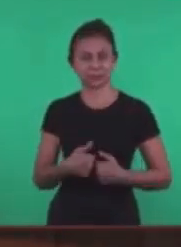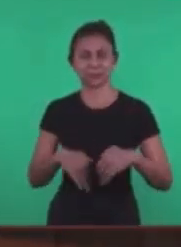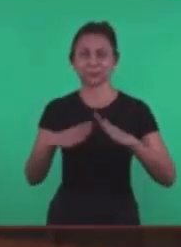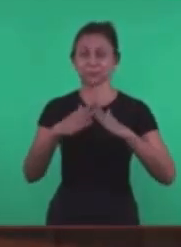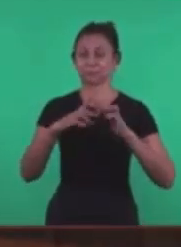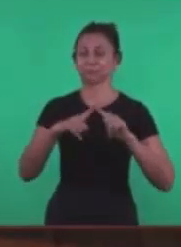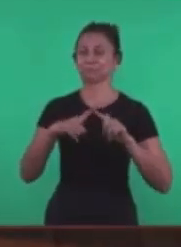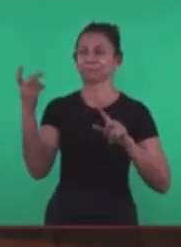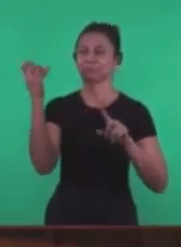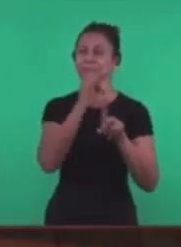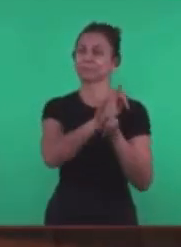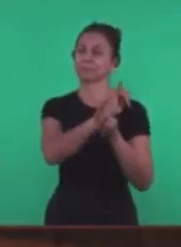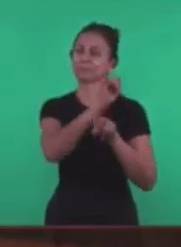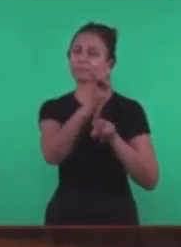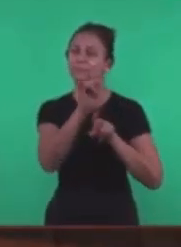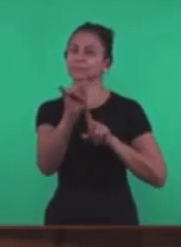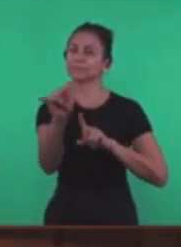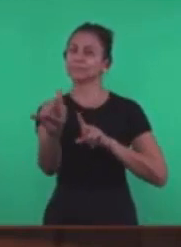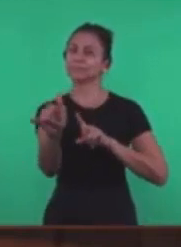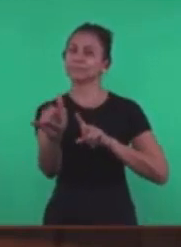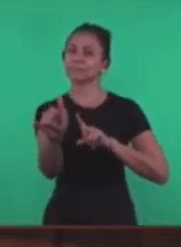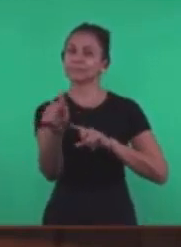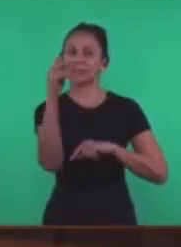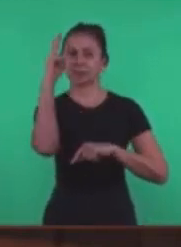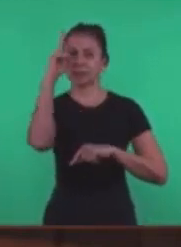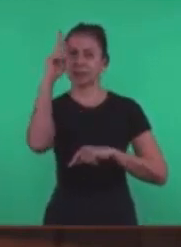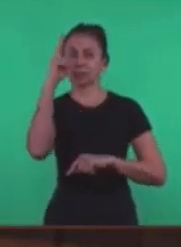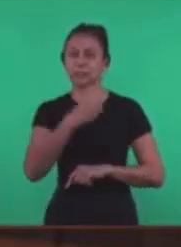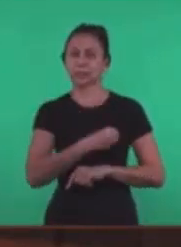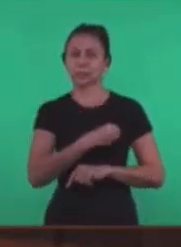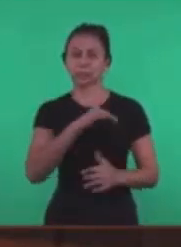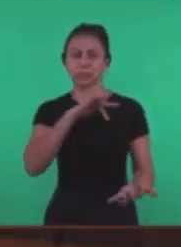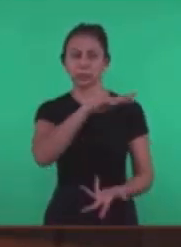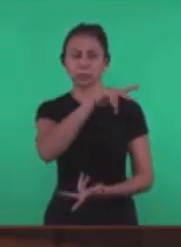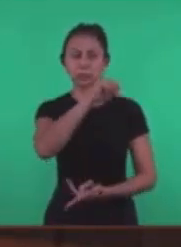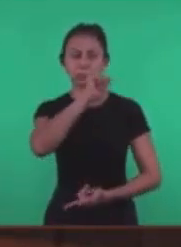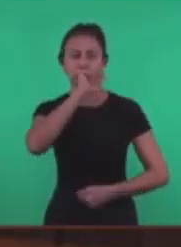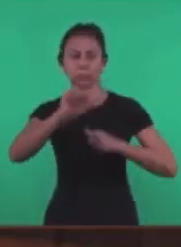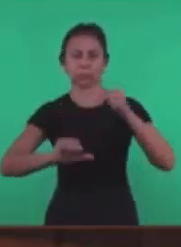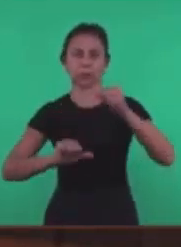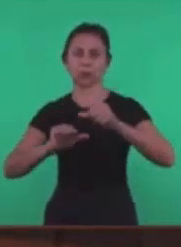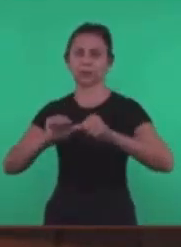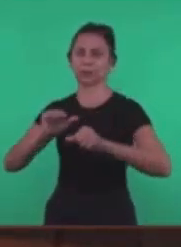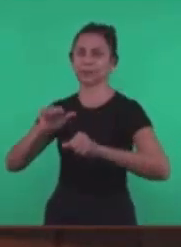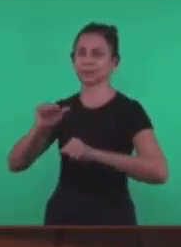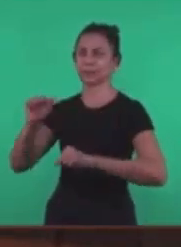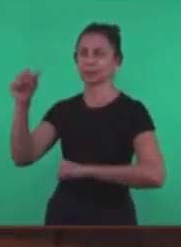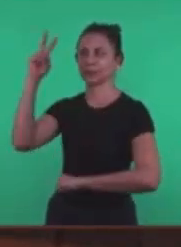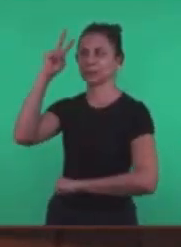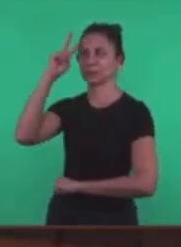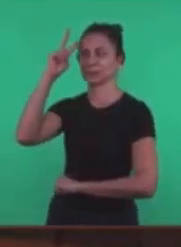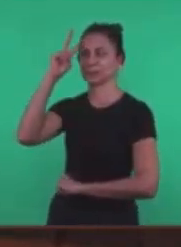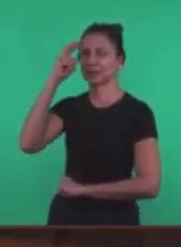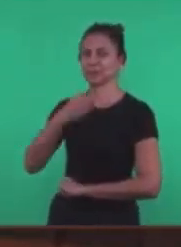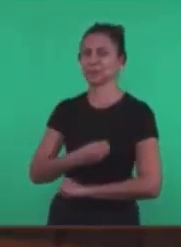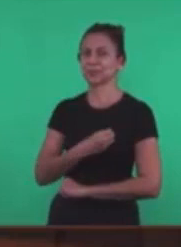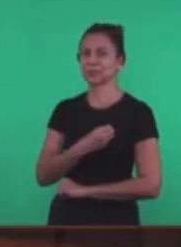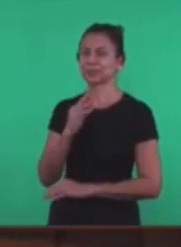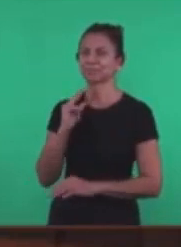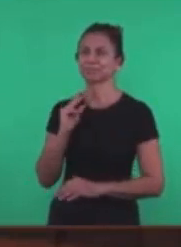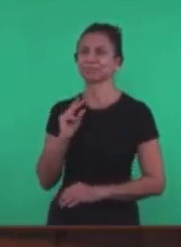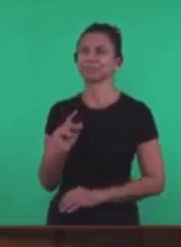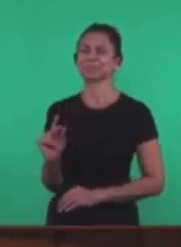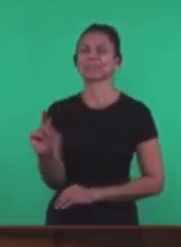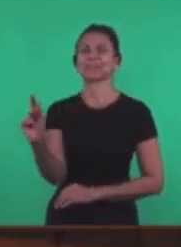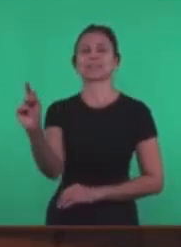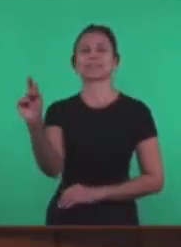Troca A sua história De vida Terrena Por uma história De uma vida Eterna